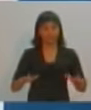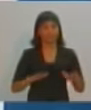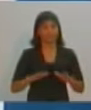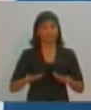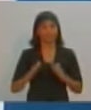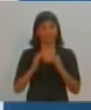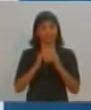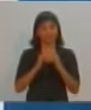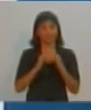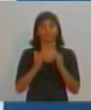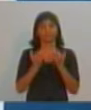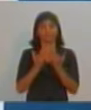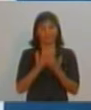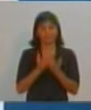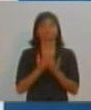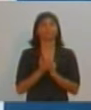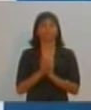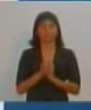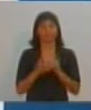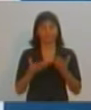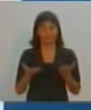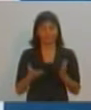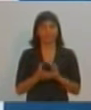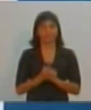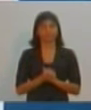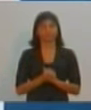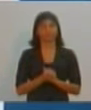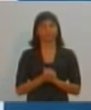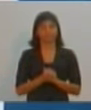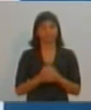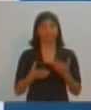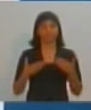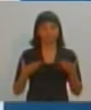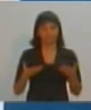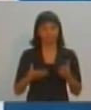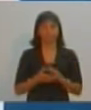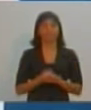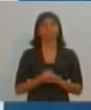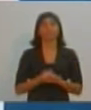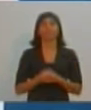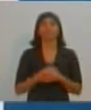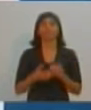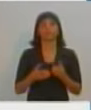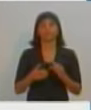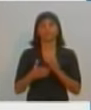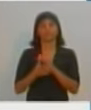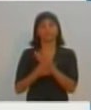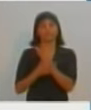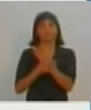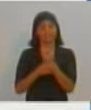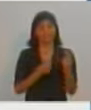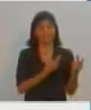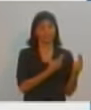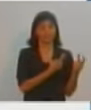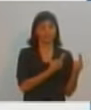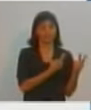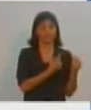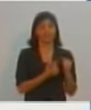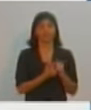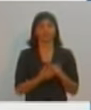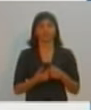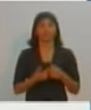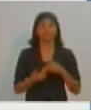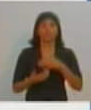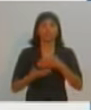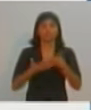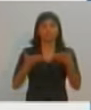atendidas em creche, como é necessário. E para que a gente possa ter, de fato, uma cidade com igualdade de condições. Todos possam